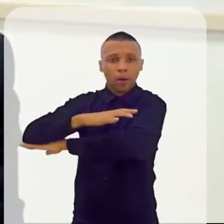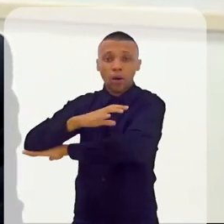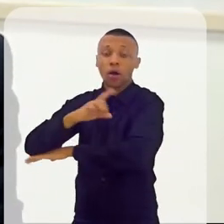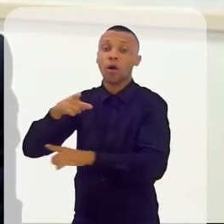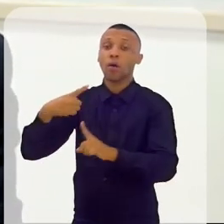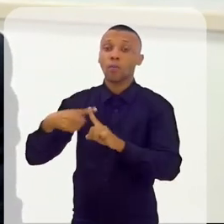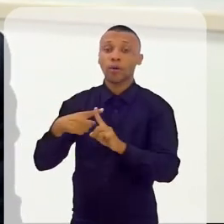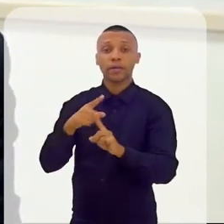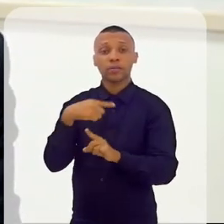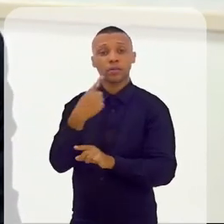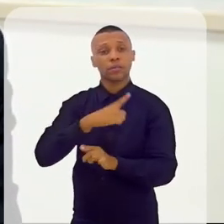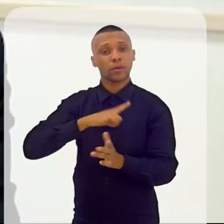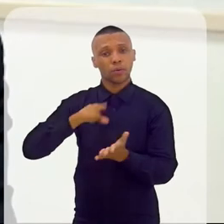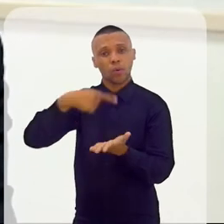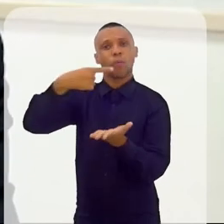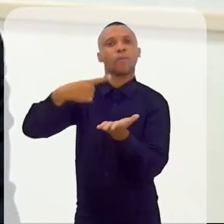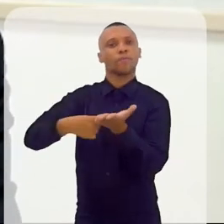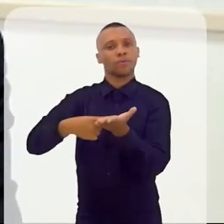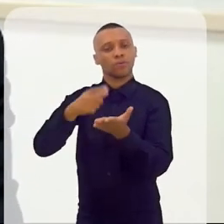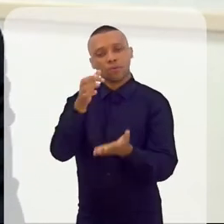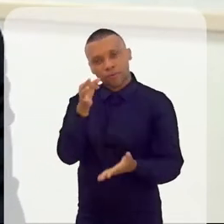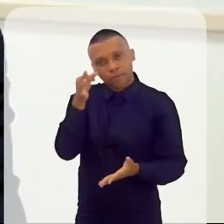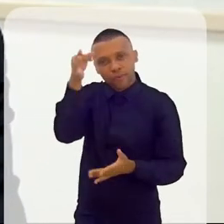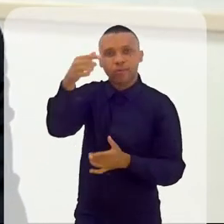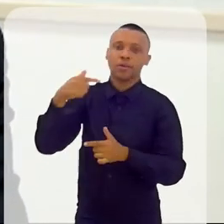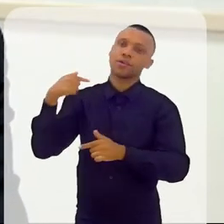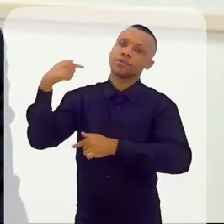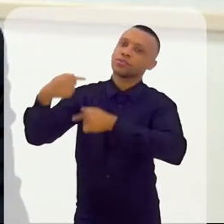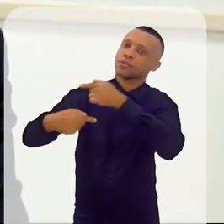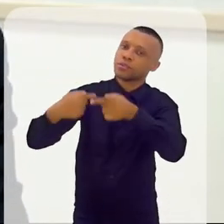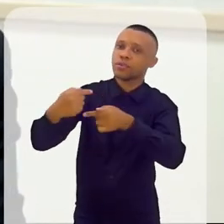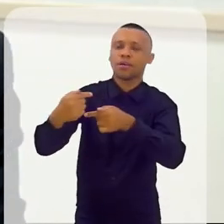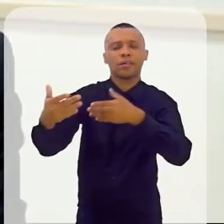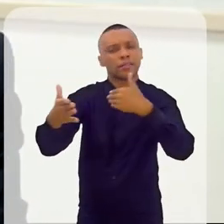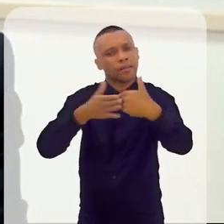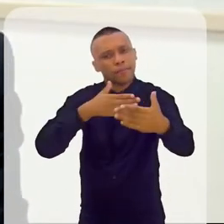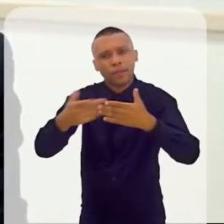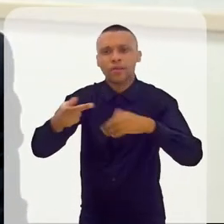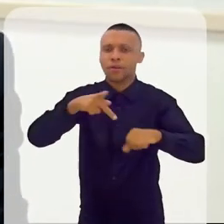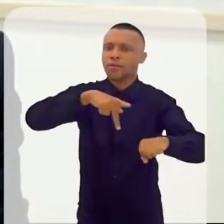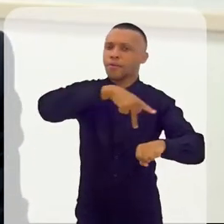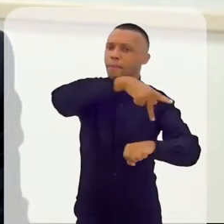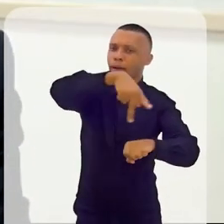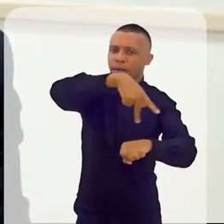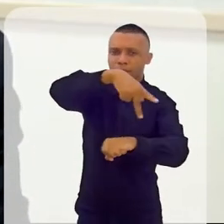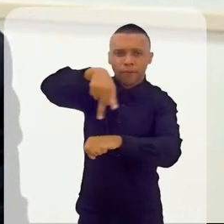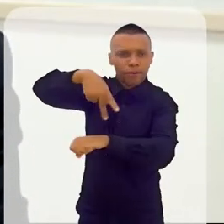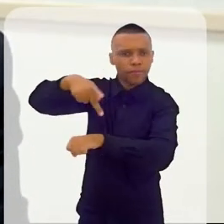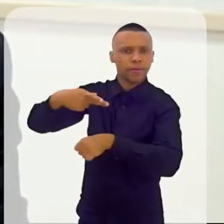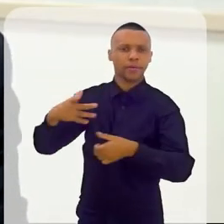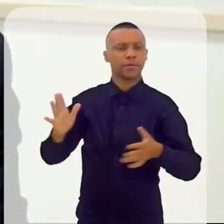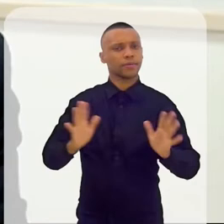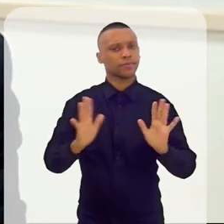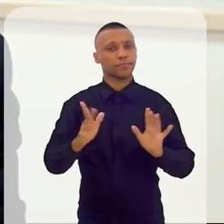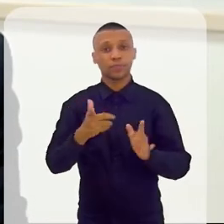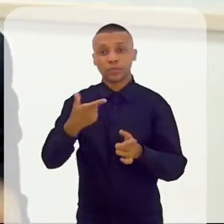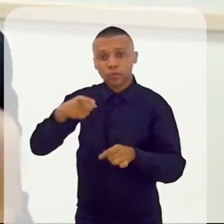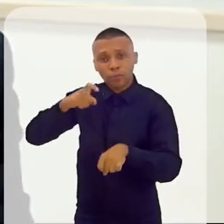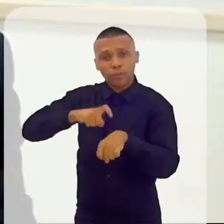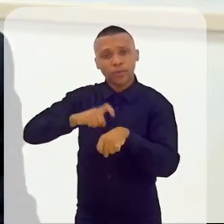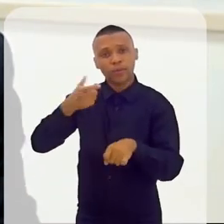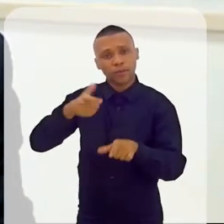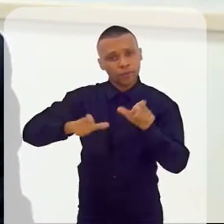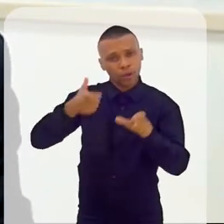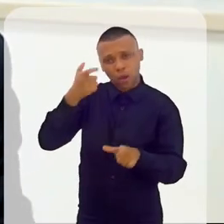com novas gerações, com os filhos, com os netos, independente de nação. Então, quando as pessoas se